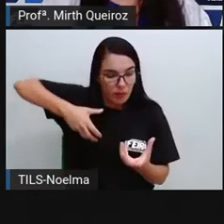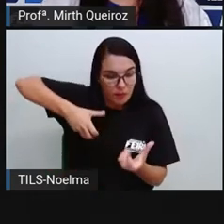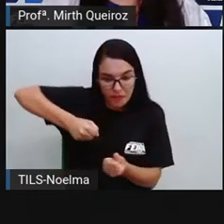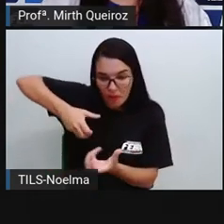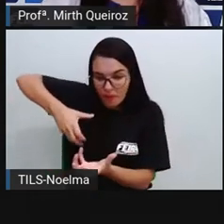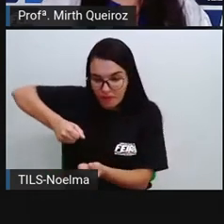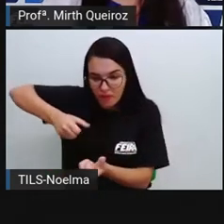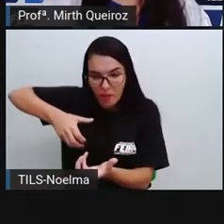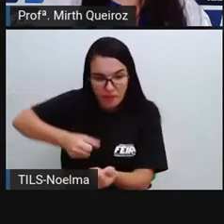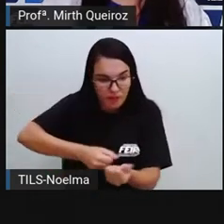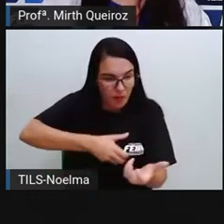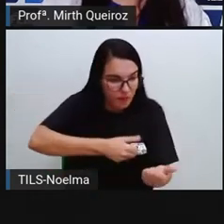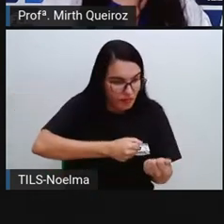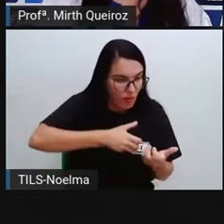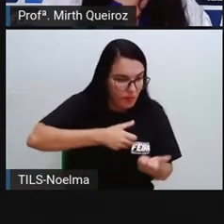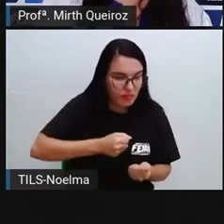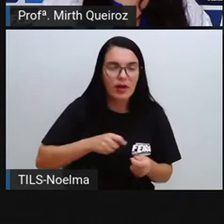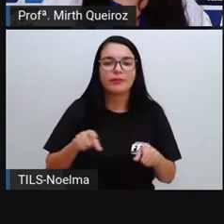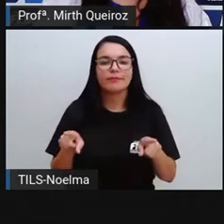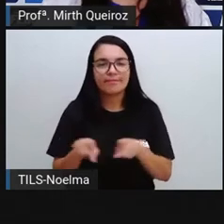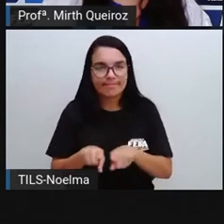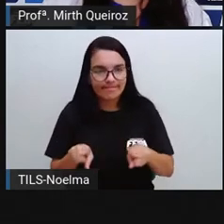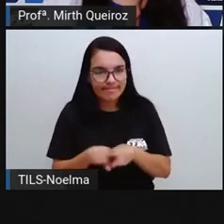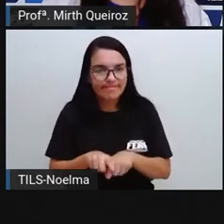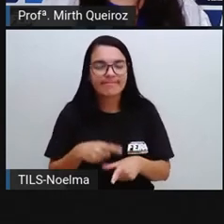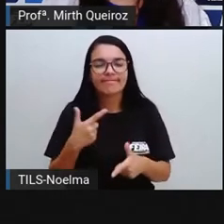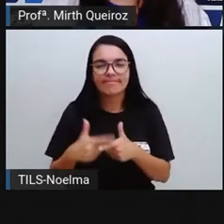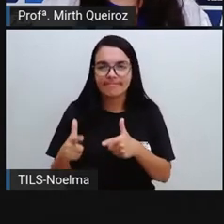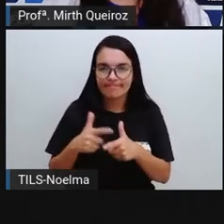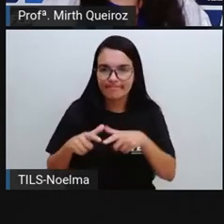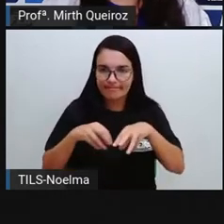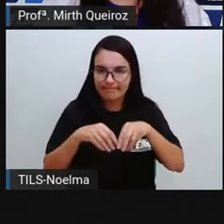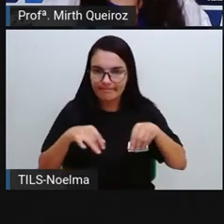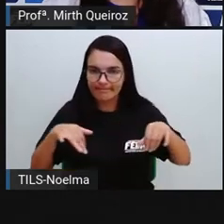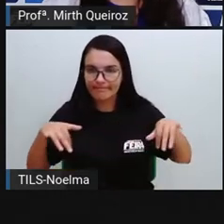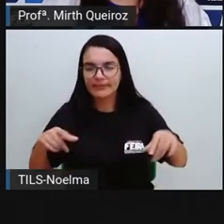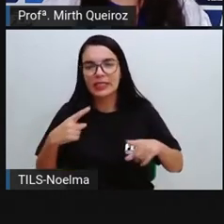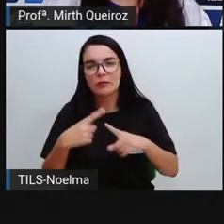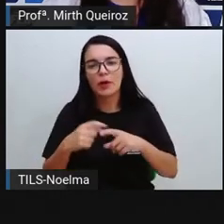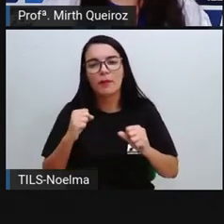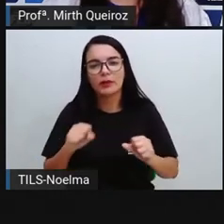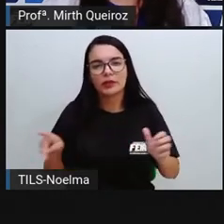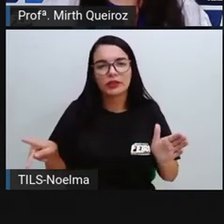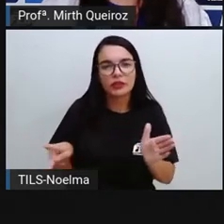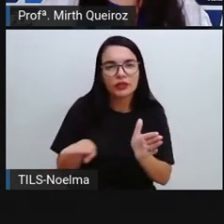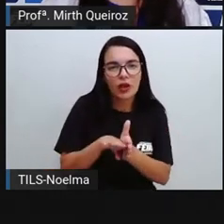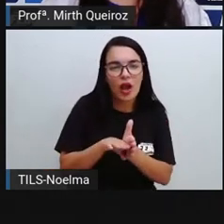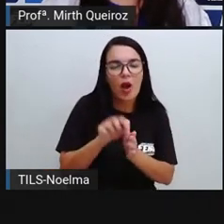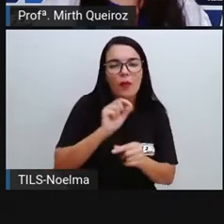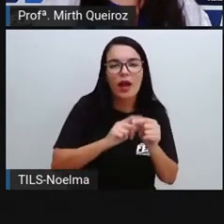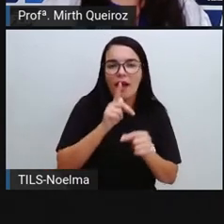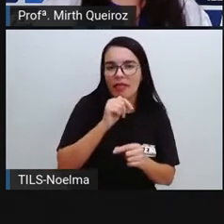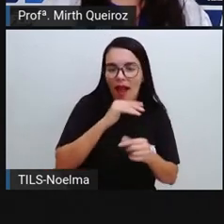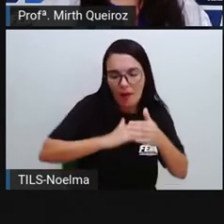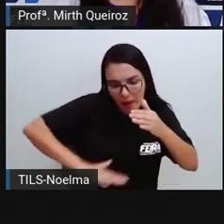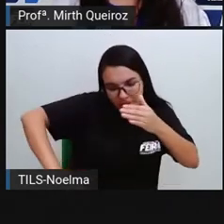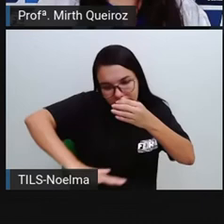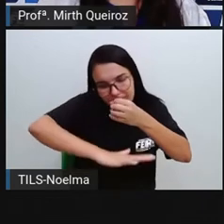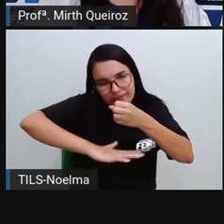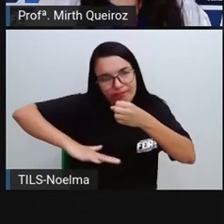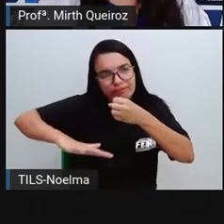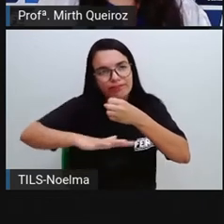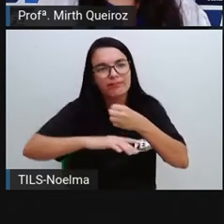agrotóxicos também prejudica o solo e também pode chegar até o lençol freático e contaminar também a nossa água.